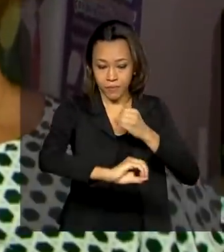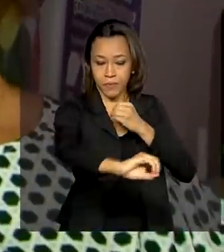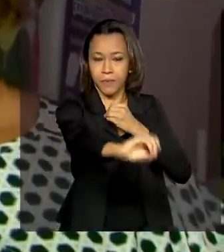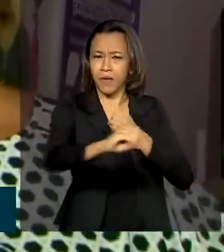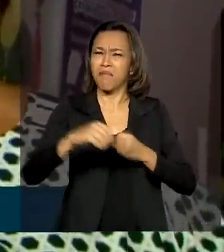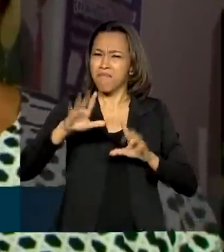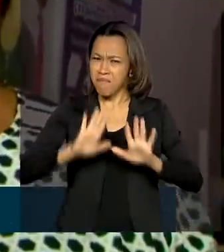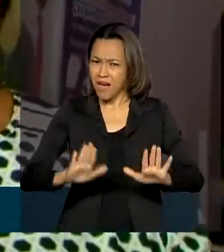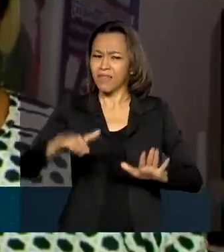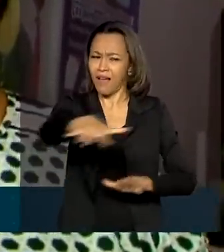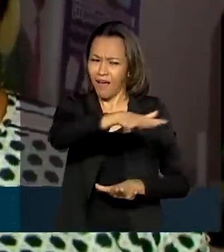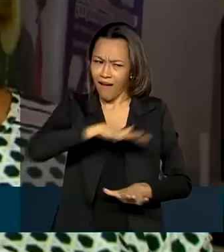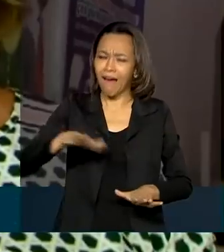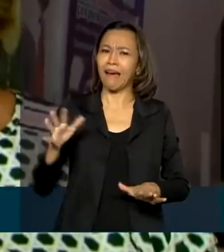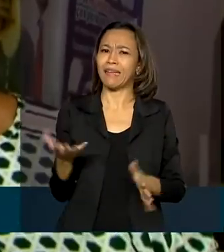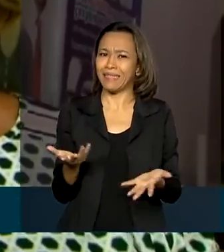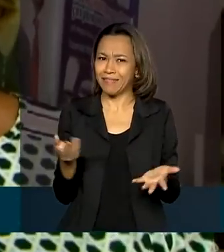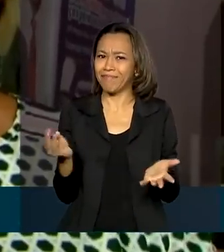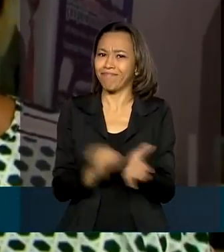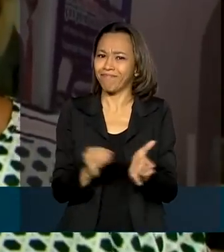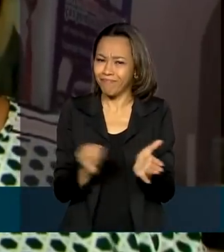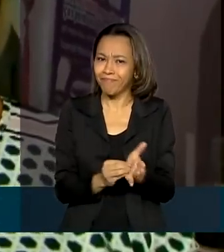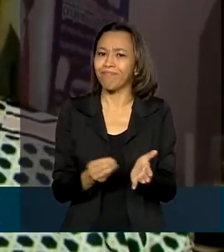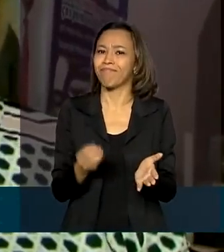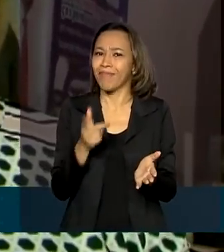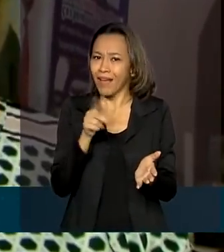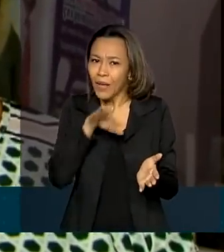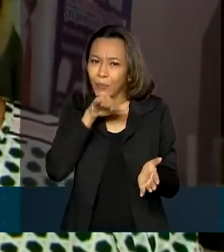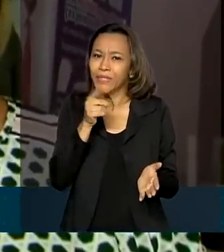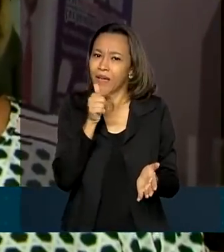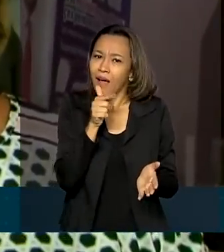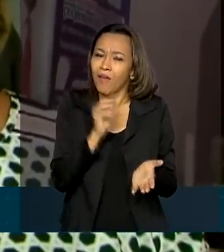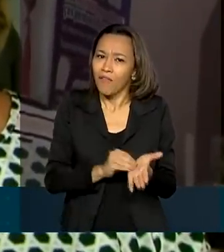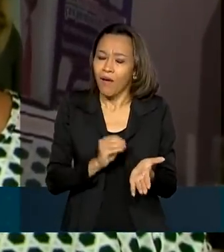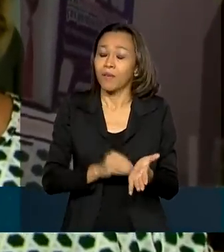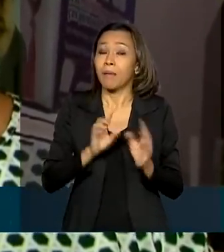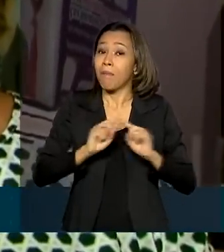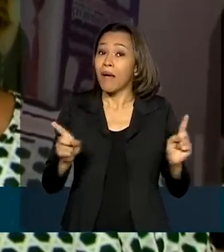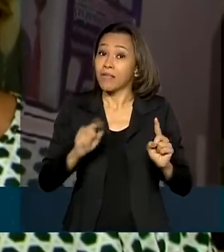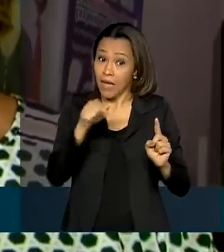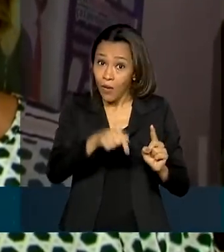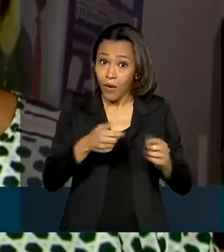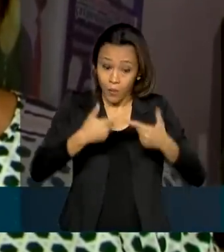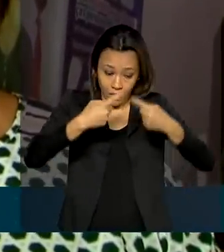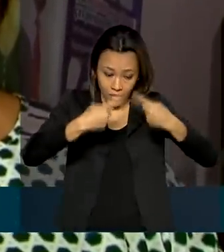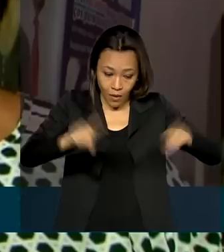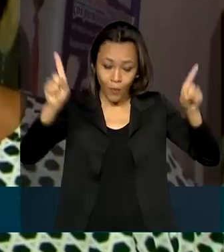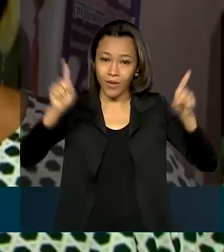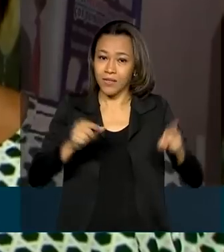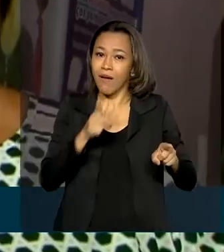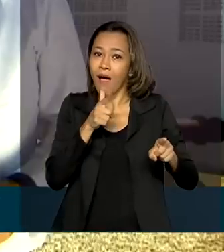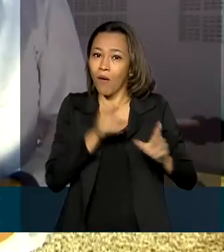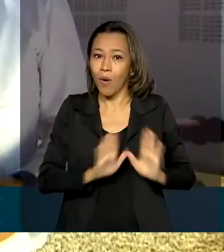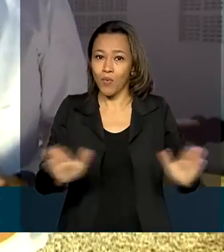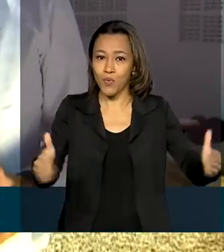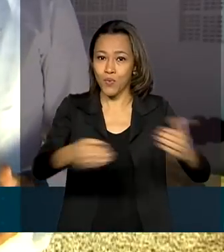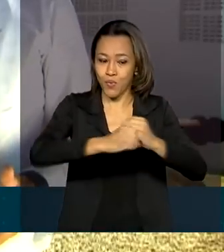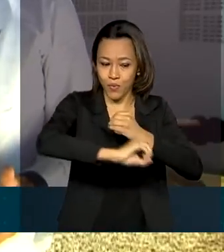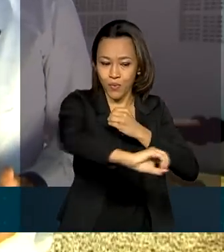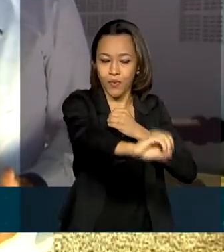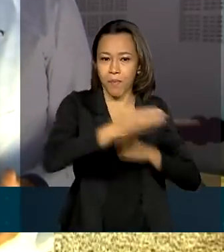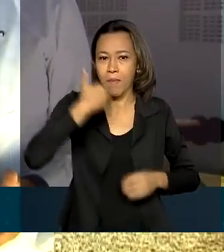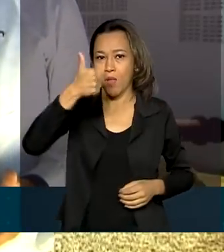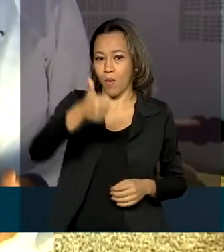precária. a água, Itapete mesmo, está muito ruim de água, mas eu acredito que agora, depois da inauguração, acho que vai melhorar muito. A